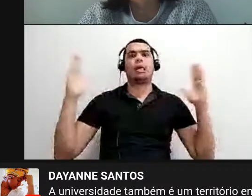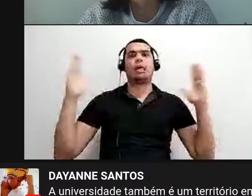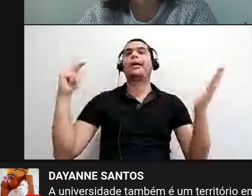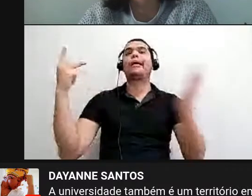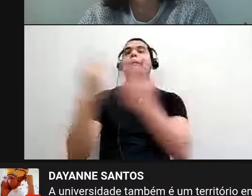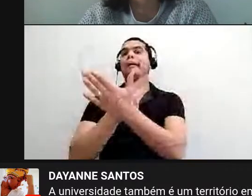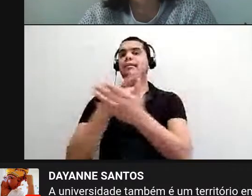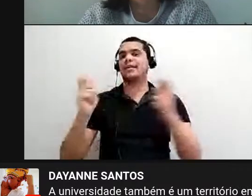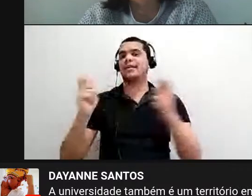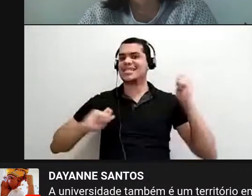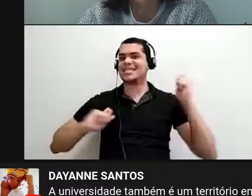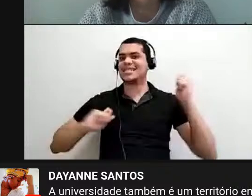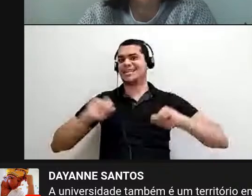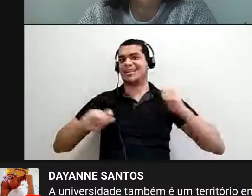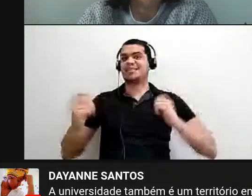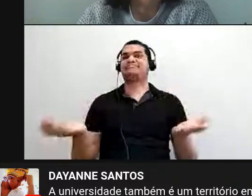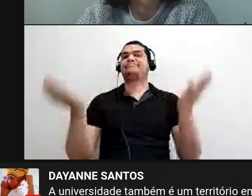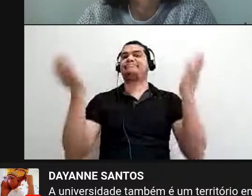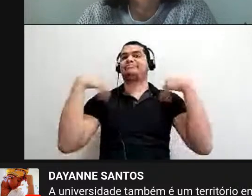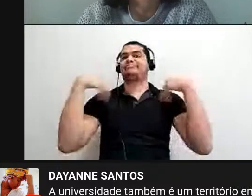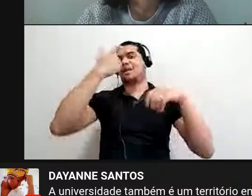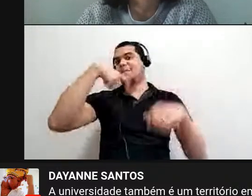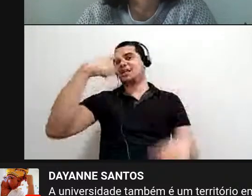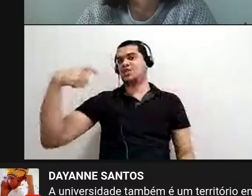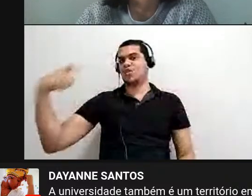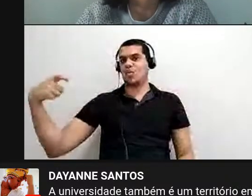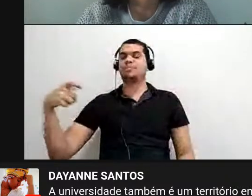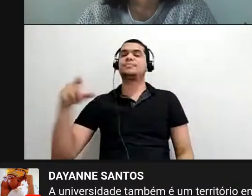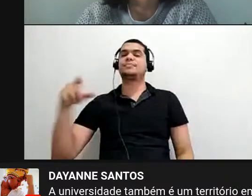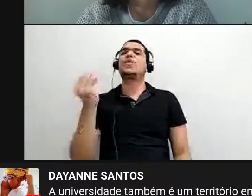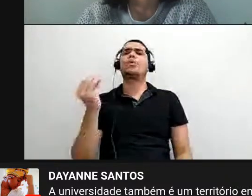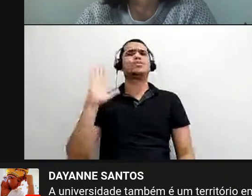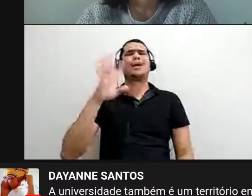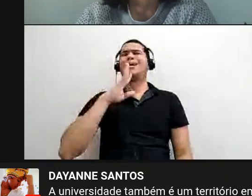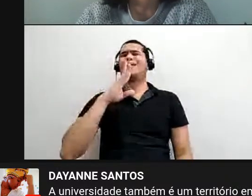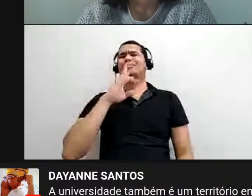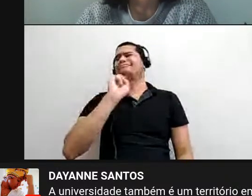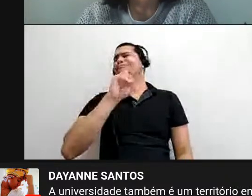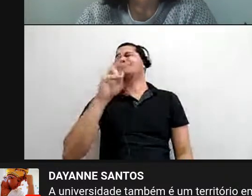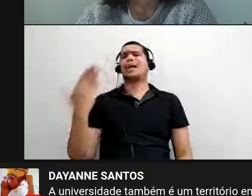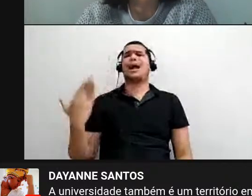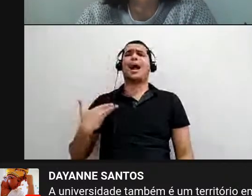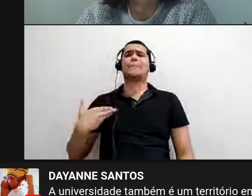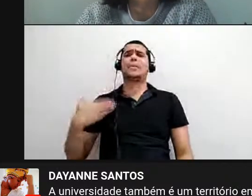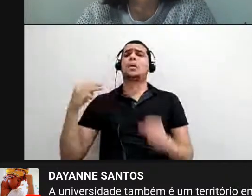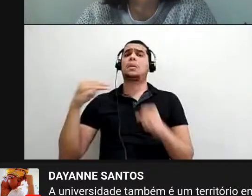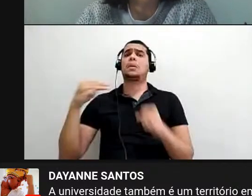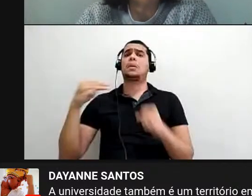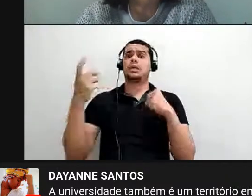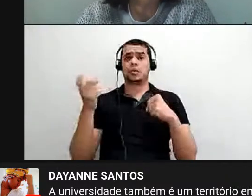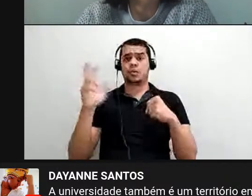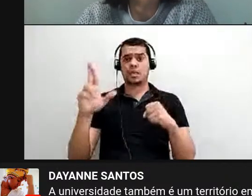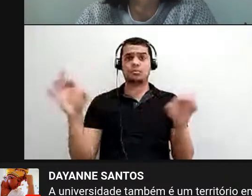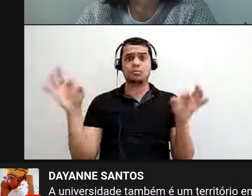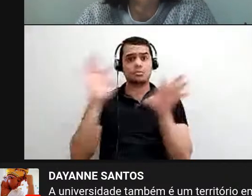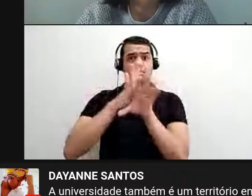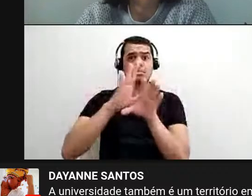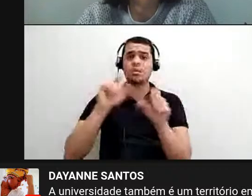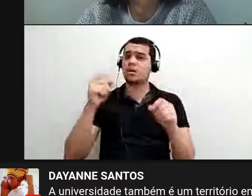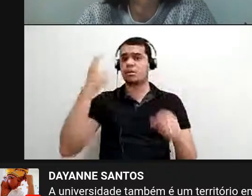criando na pessoa, eu conheço muitas pessoas, amigos que fizeram mestrado, doutorado, que saíram do mestrado, doutorado com sérios problemas